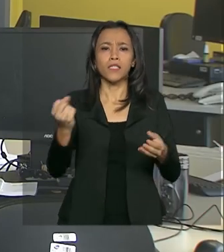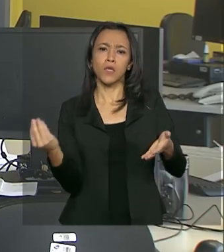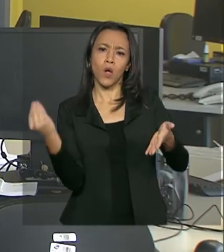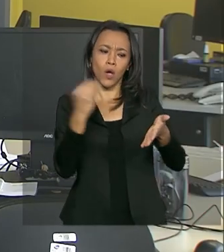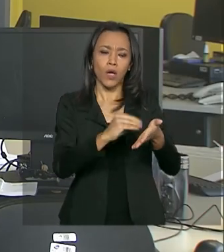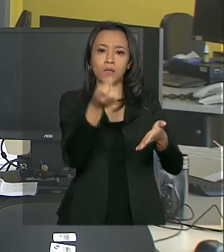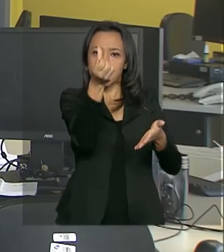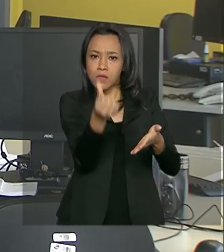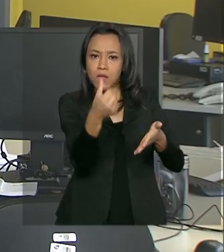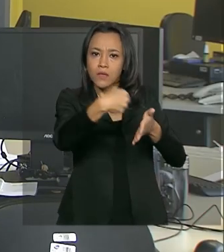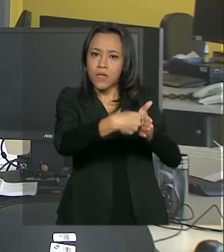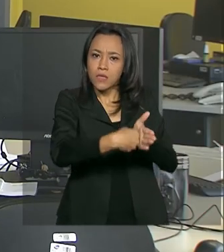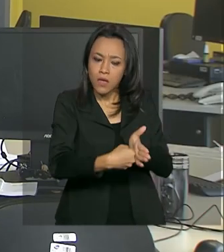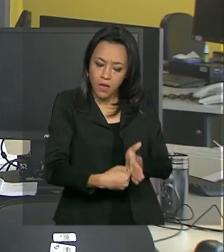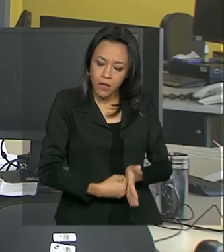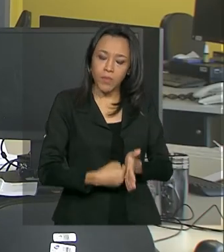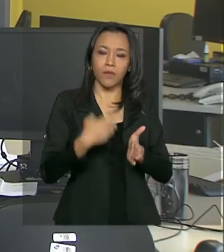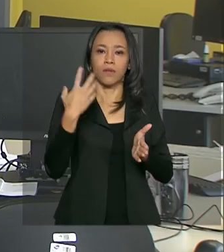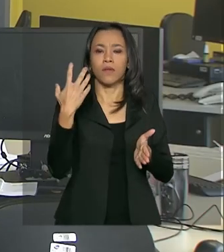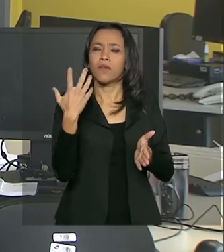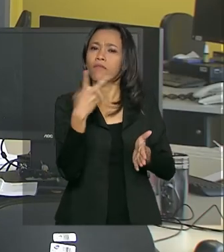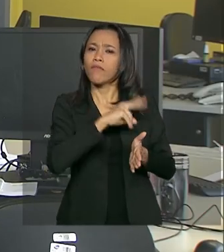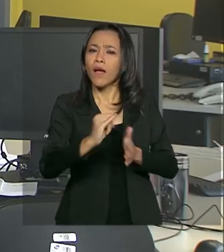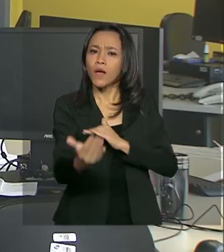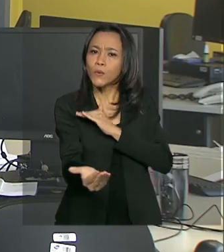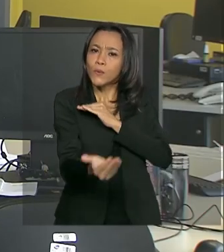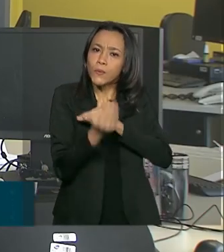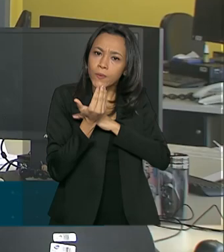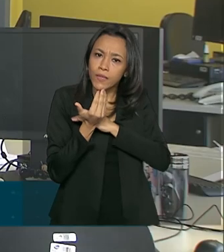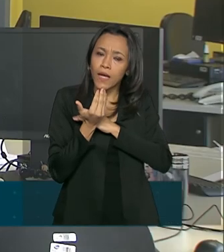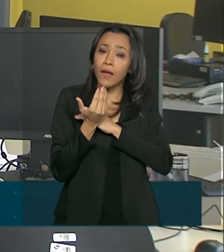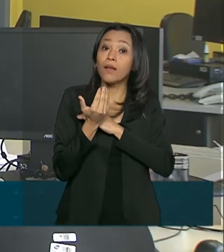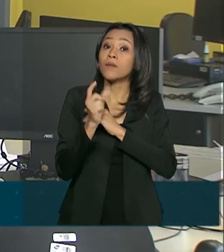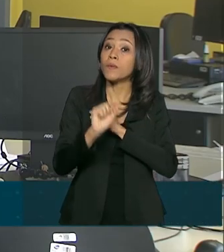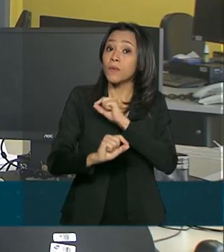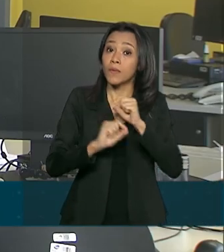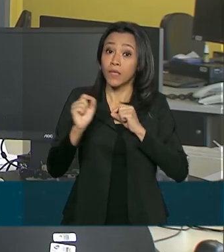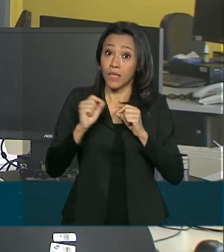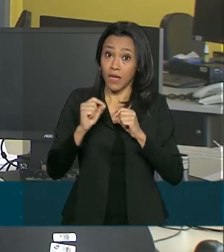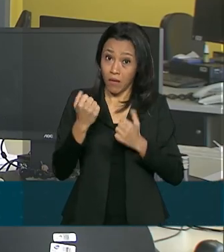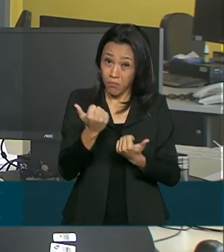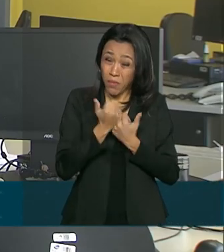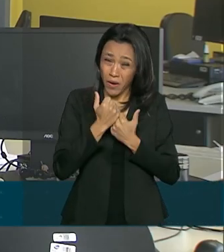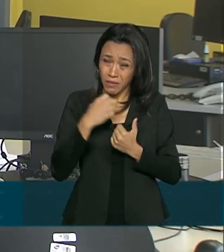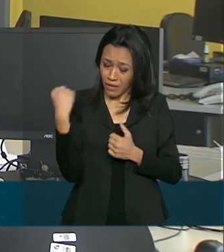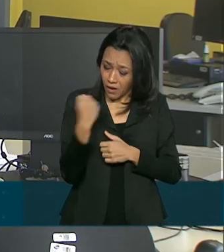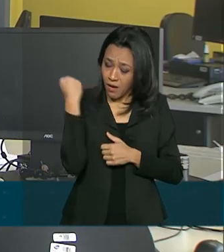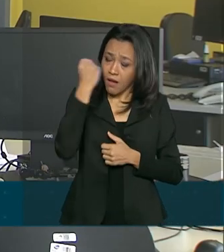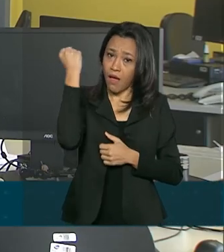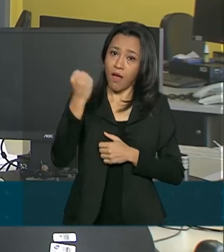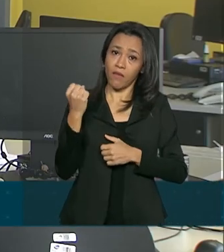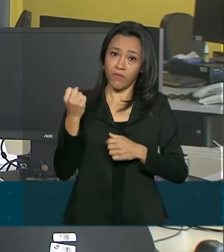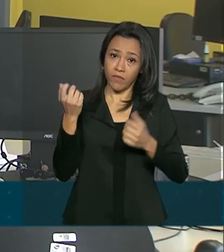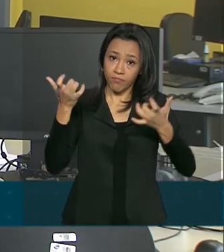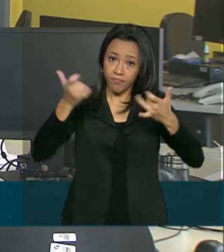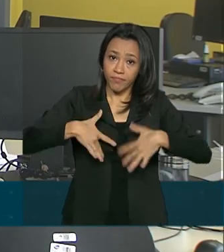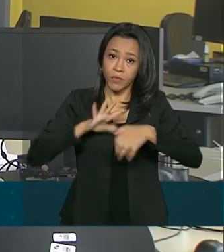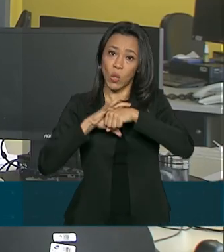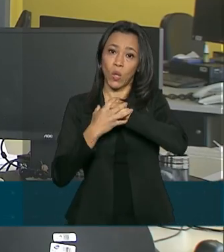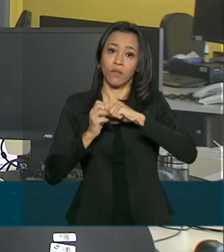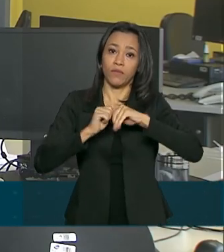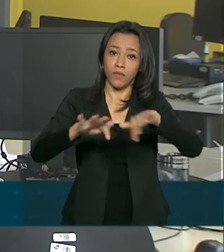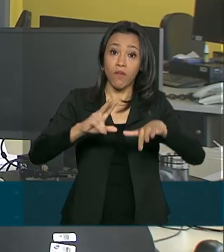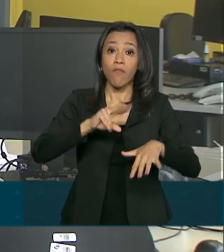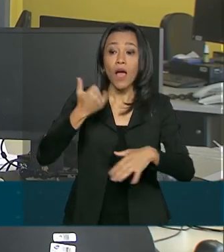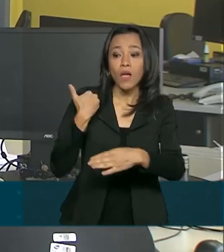que vão ajudar no diagnóstico e no acompanhamento dos casos mais graves do novo coronavírus. Esses exames vão ajudar os profissionais de